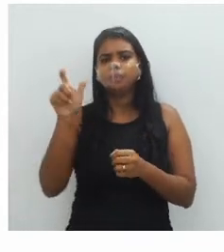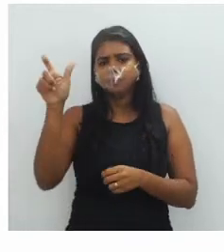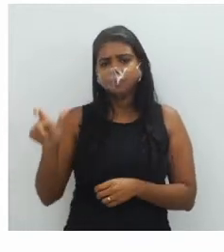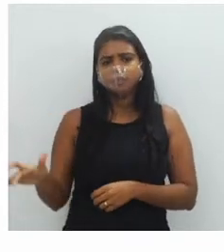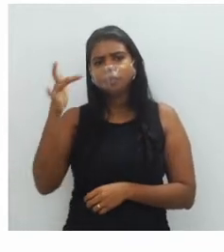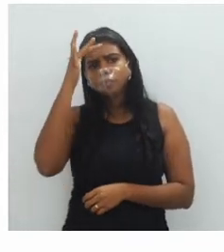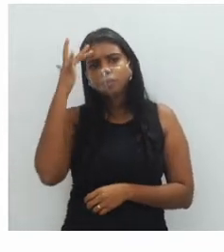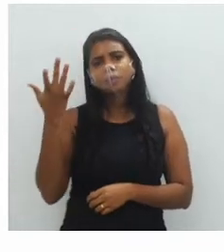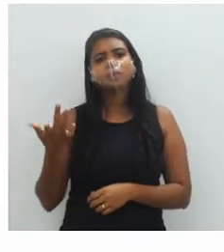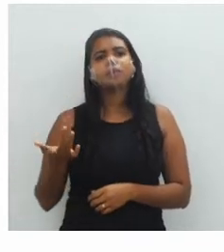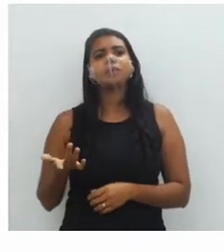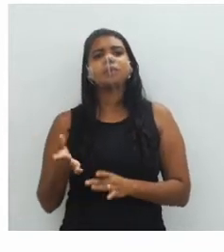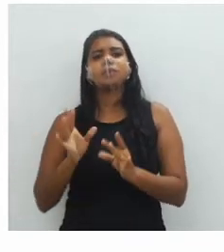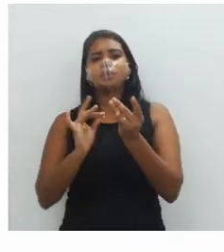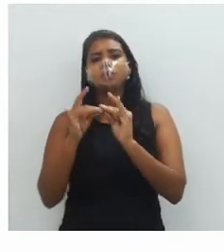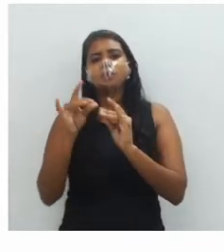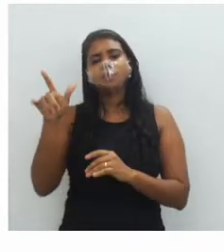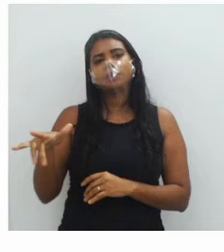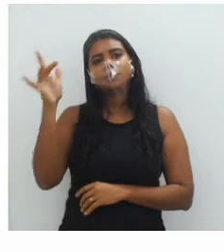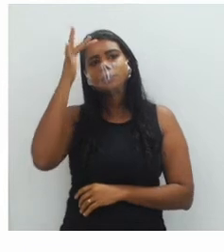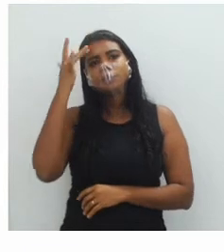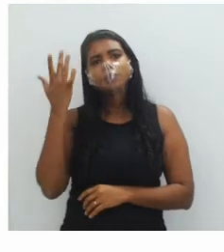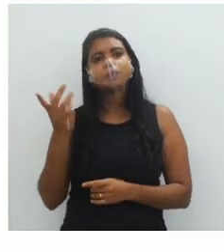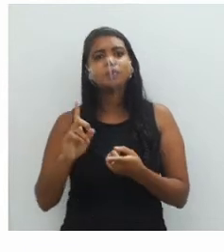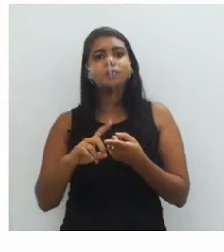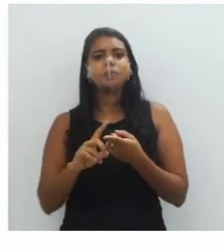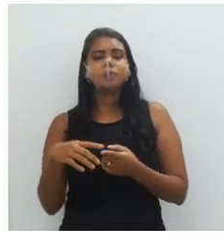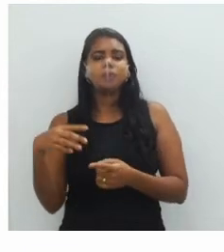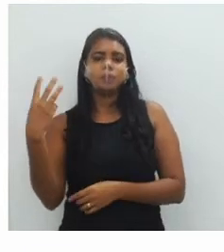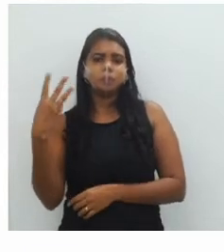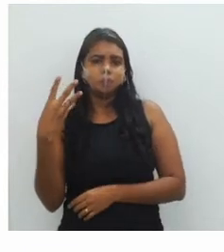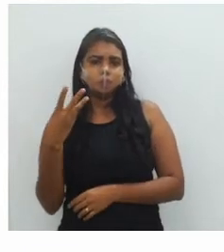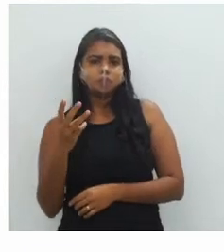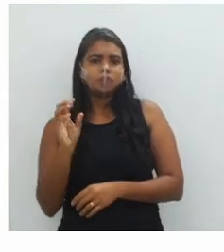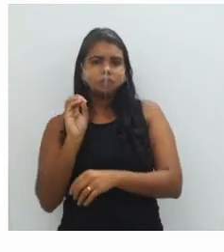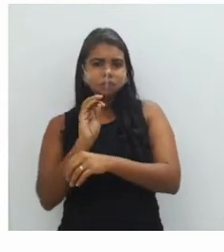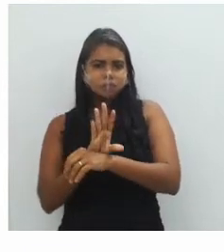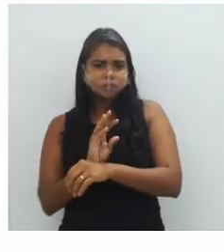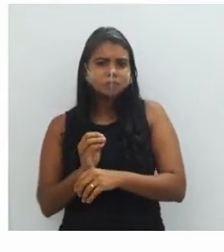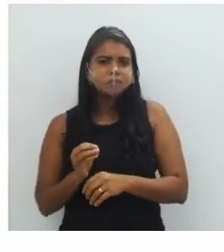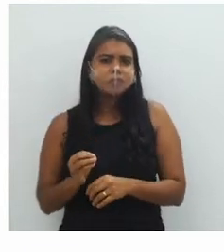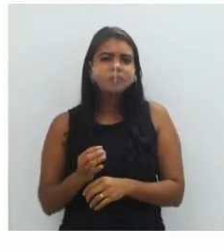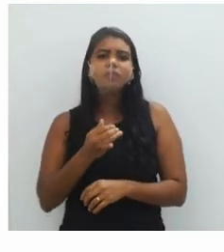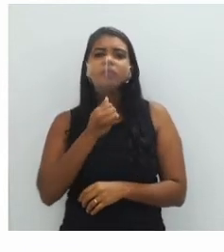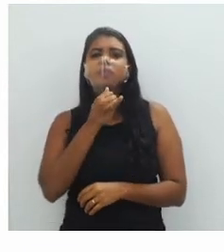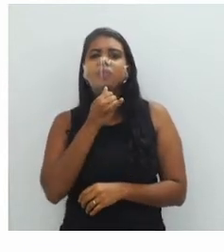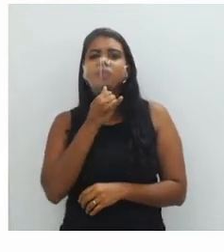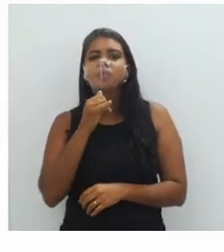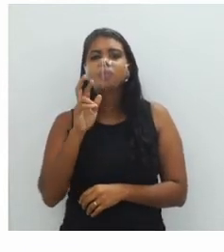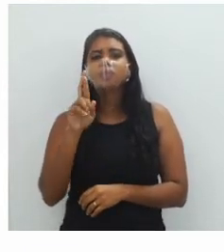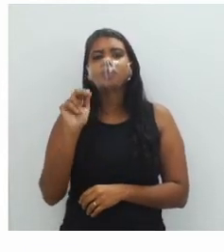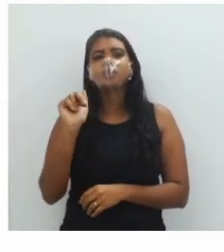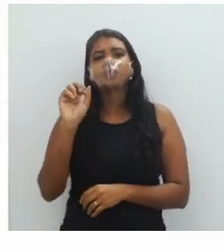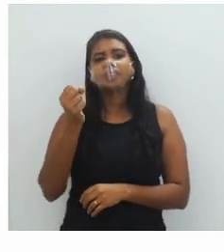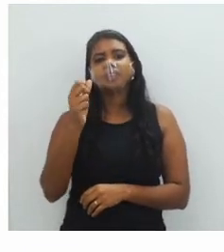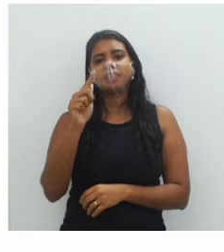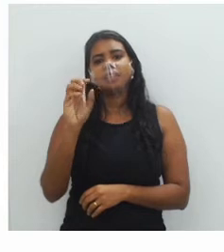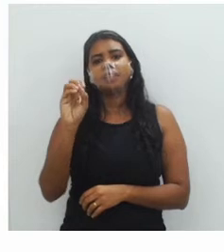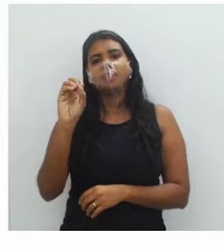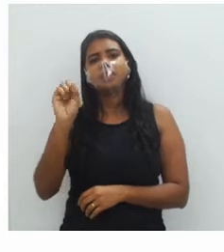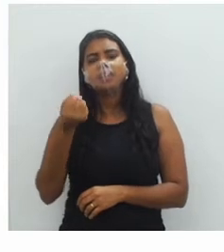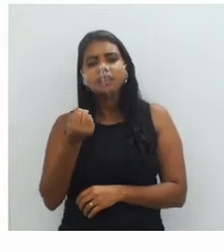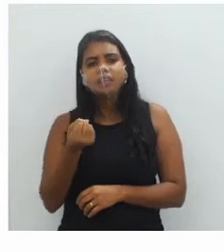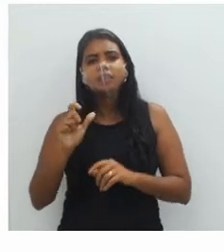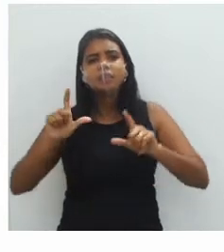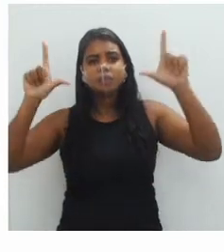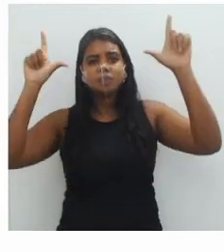as habilidades manuais do ser humano. Na terceira imagem, a gente tem aí o exemplo de rasgos. Aí eu trouxe para vocês